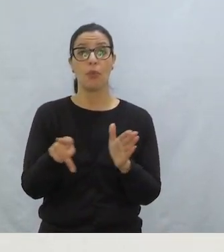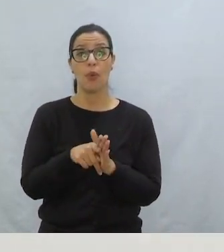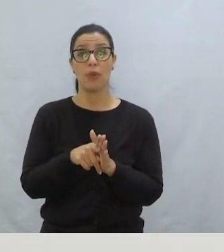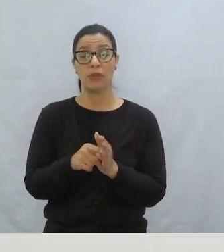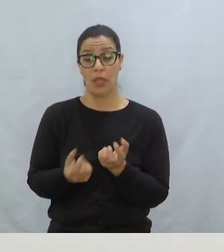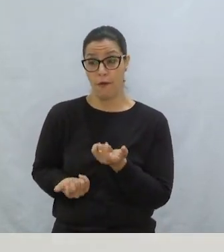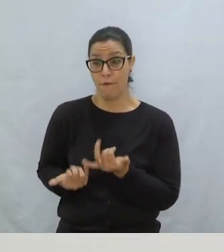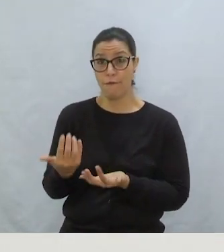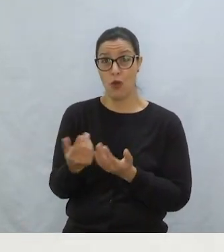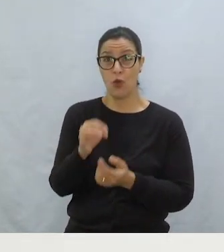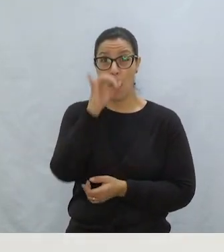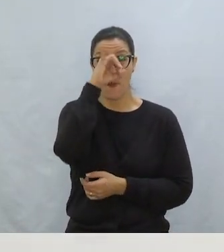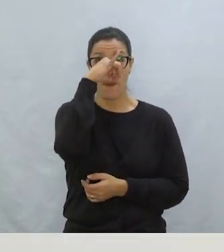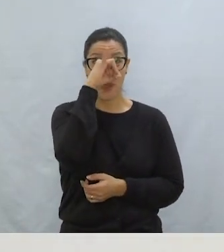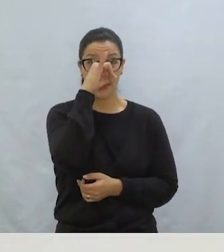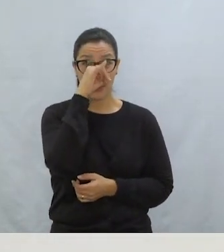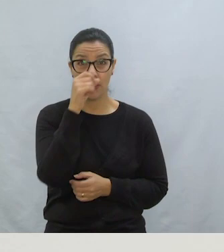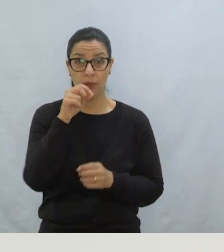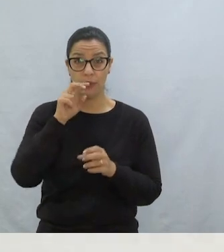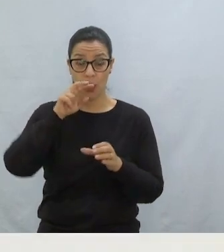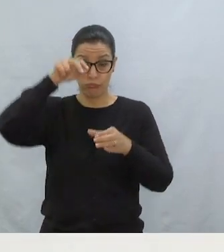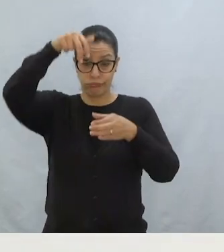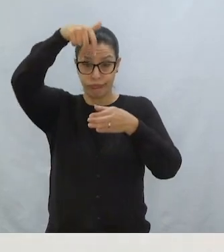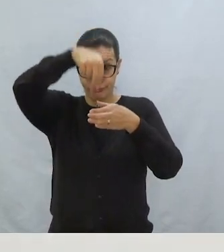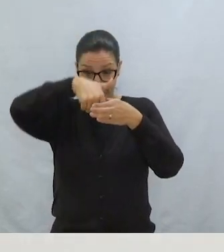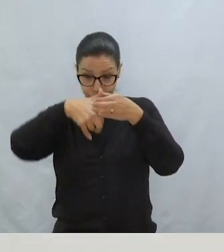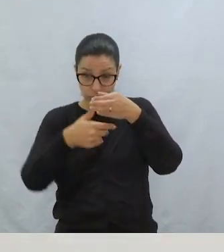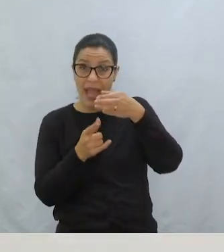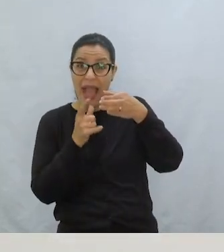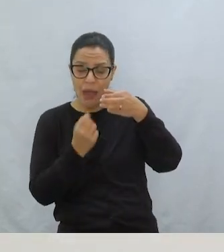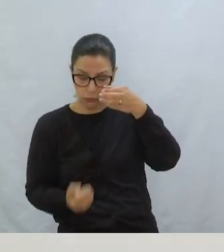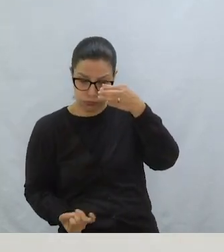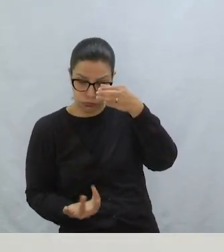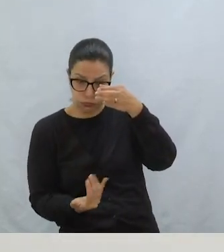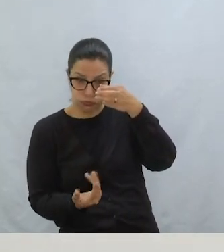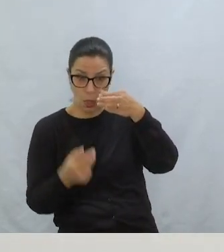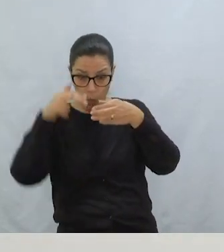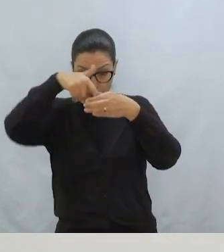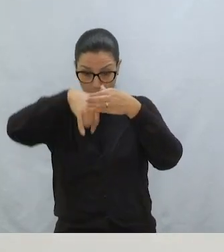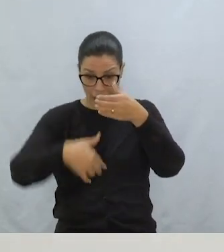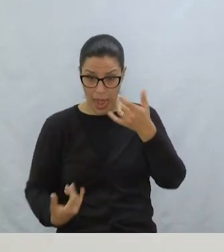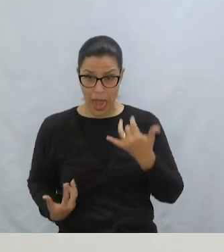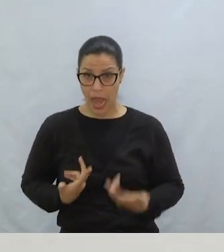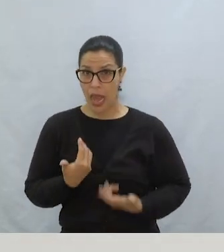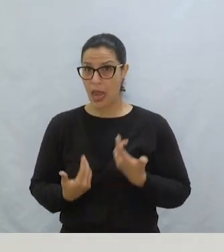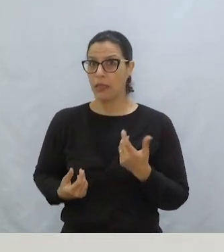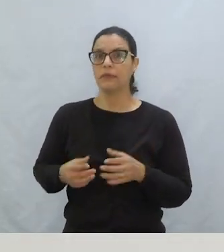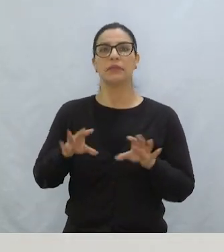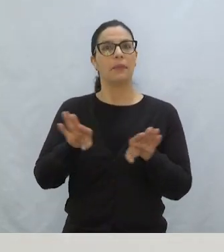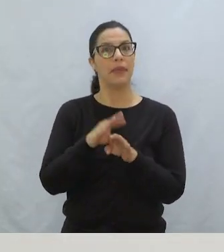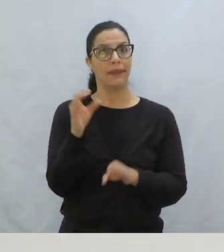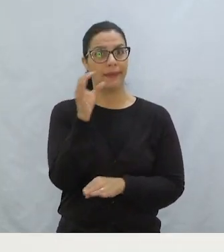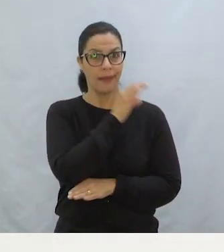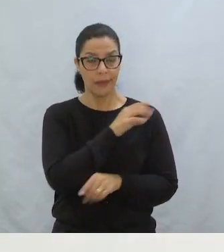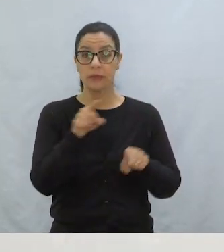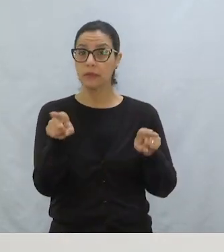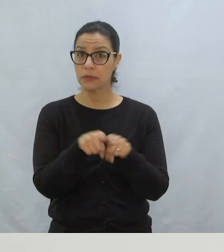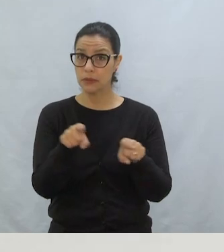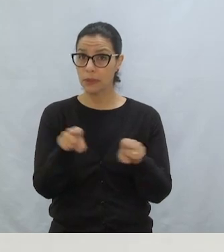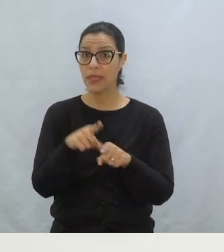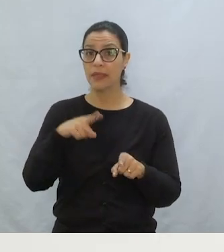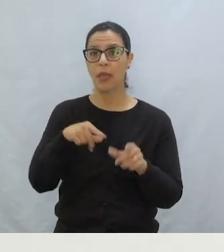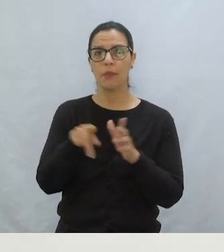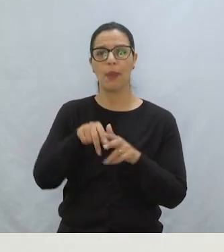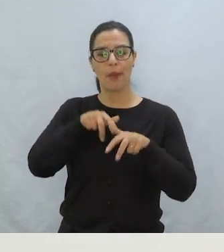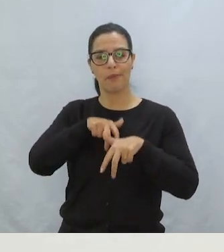queimaram todinhos aqueles três porquinhos Lá com aquele caldeirão de água fervendo bem embaixo da chaminé Isso, sem falar